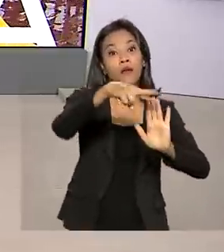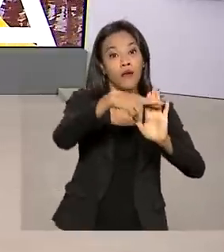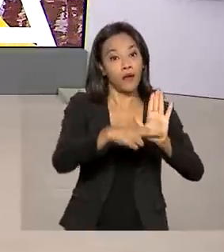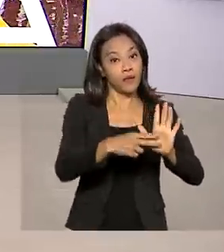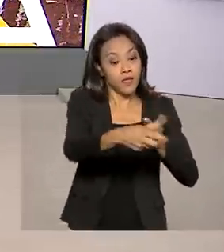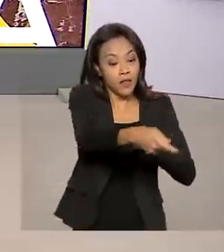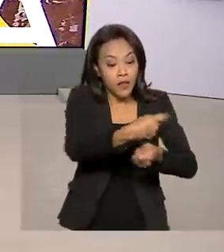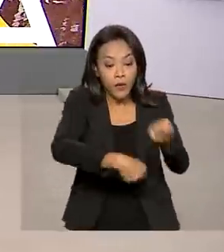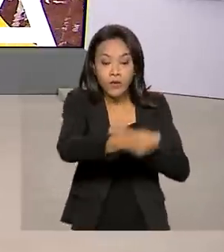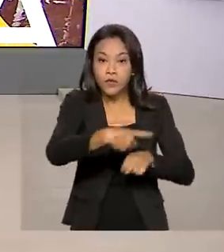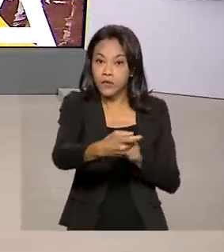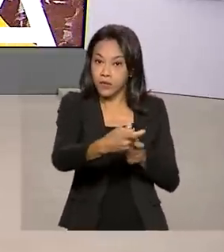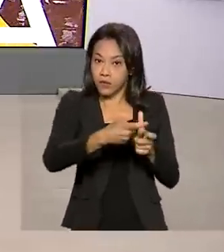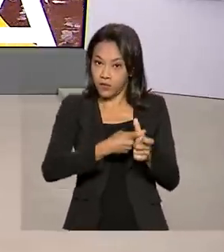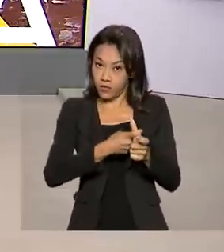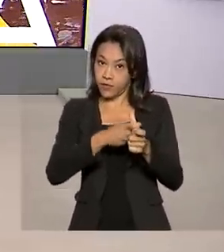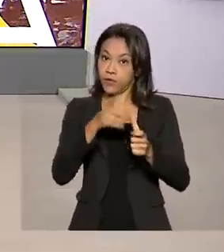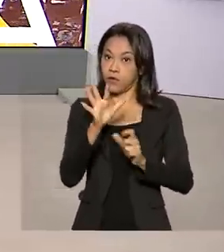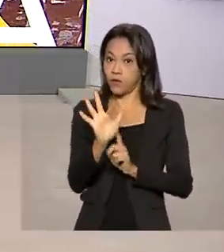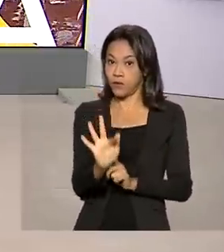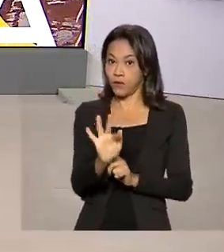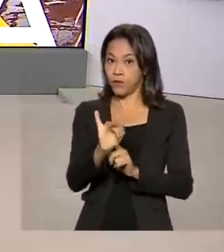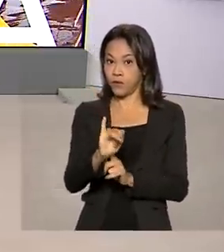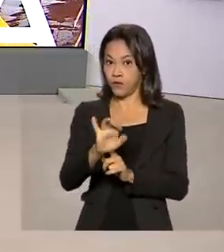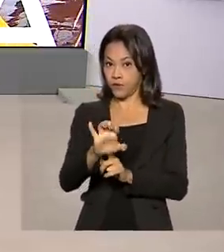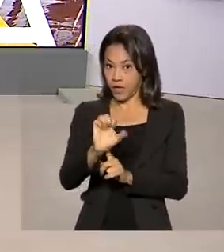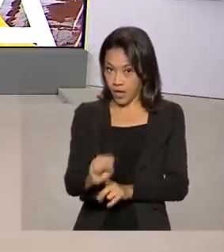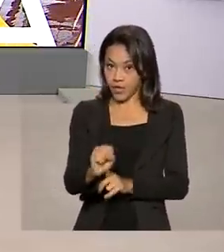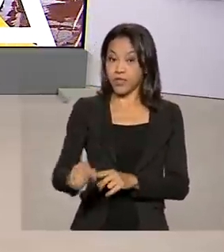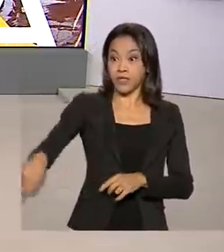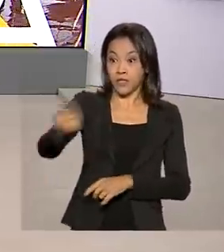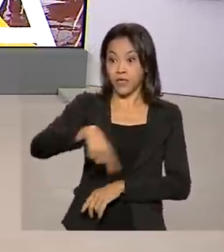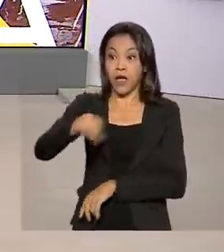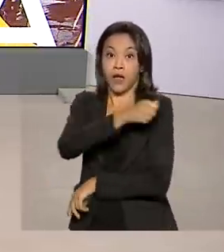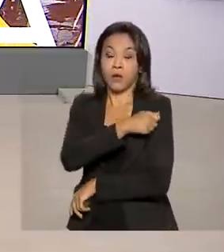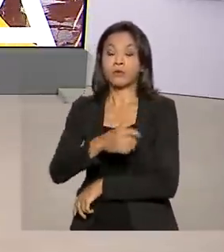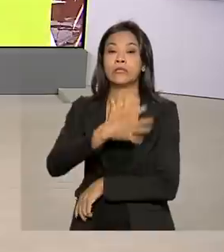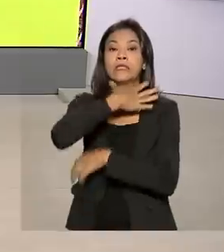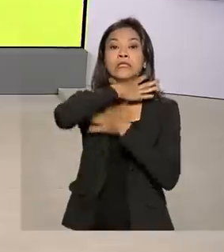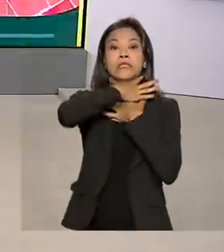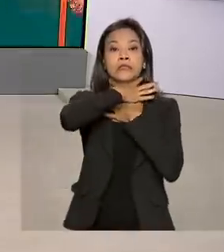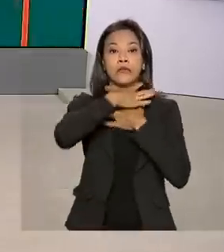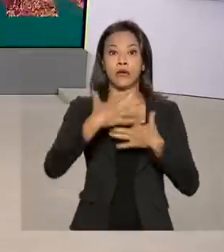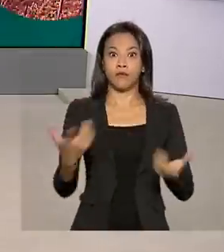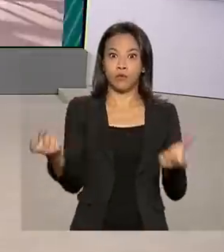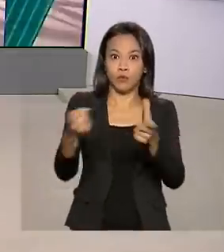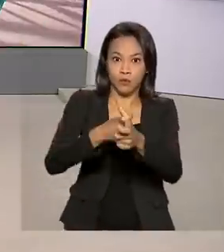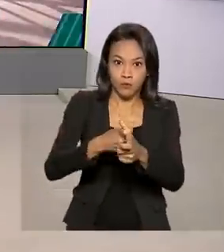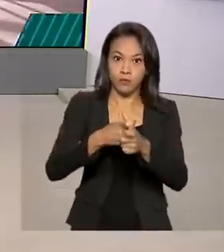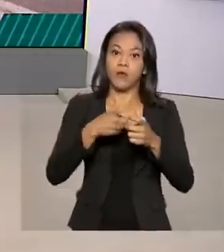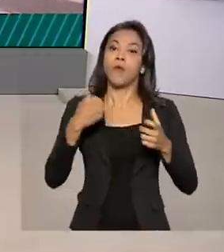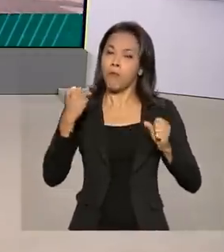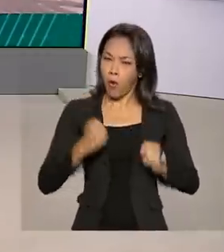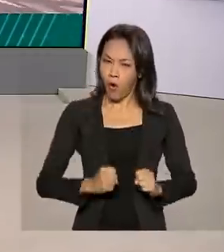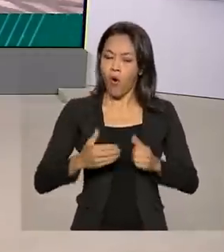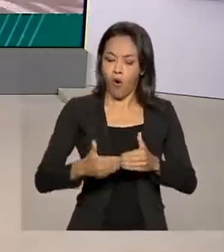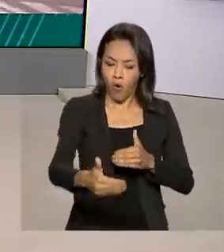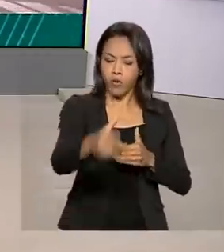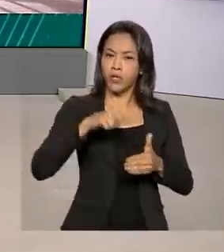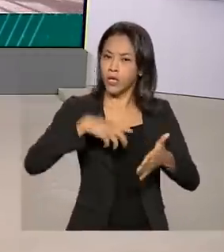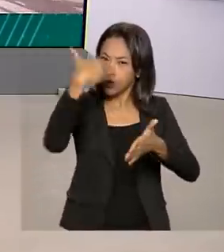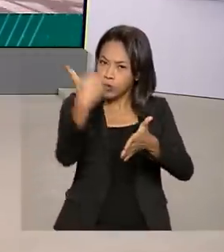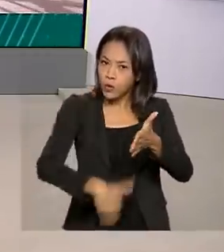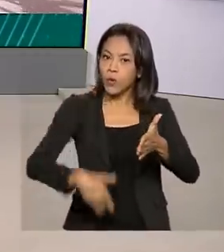renegociação de dívidas do FIES. Estudantes com débito no Fundo de Financiamento Estudantil poderão ter desconto de até